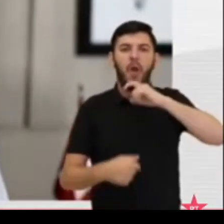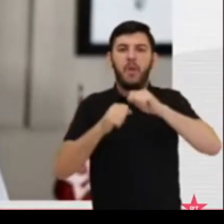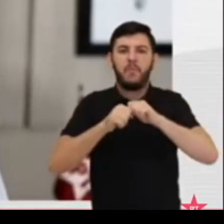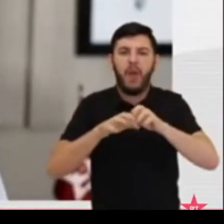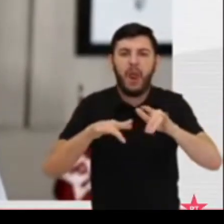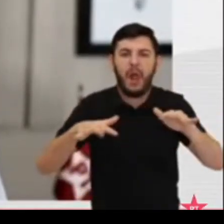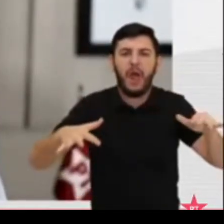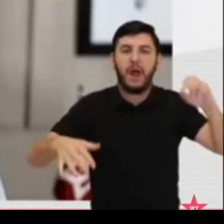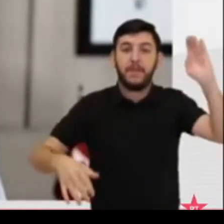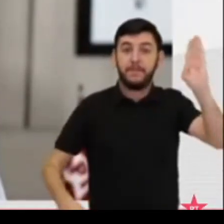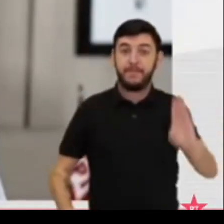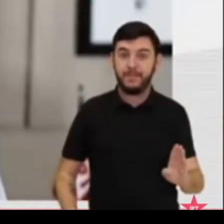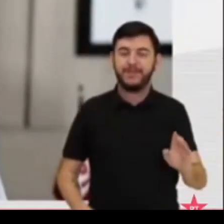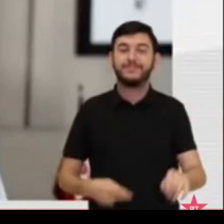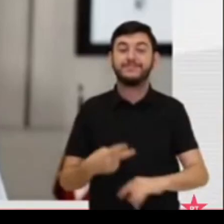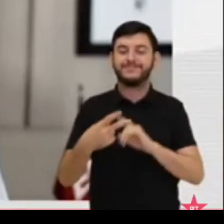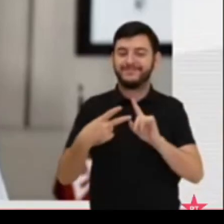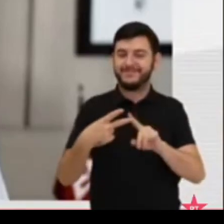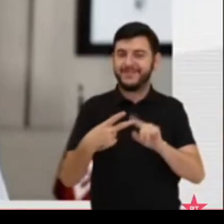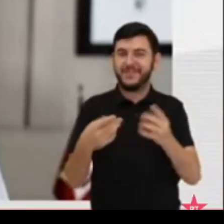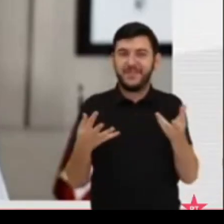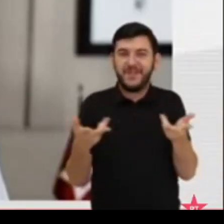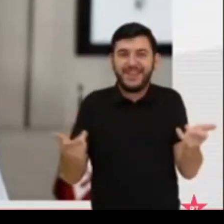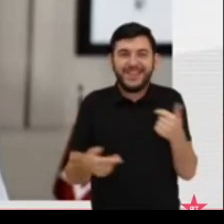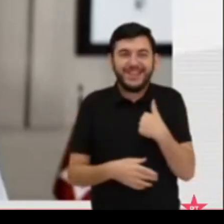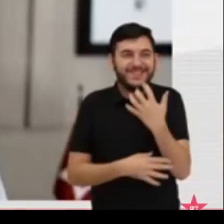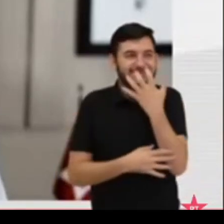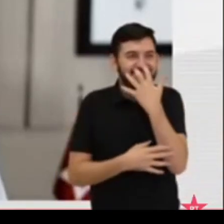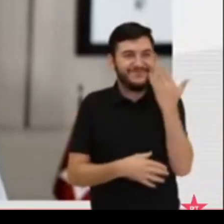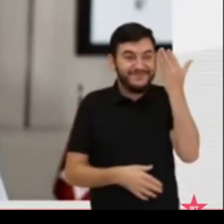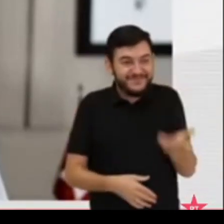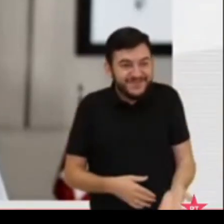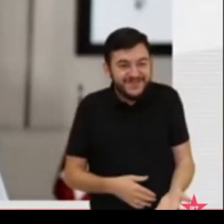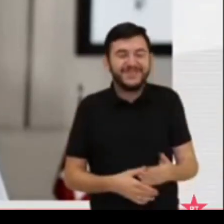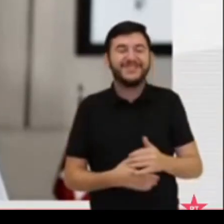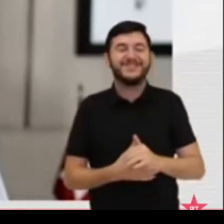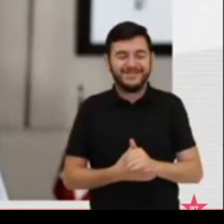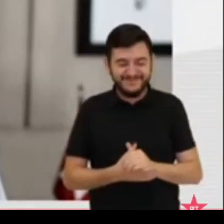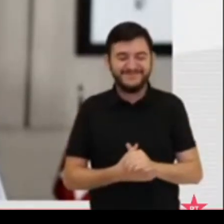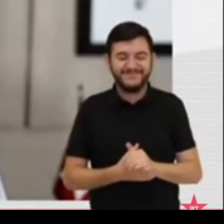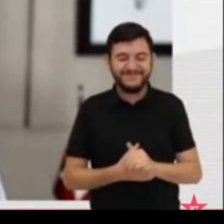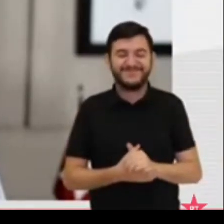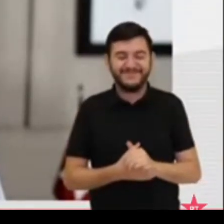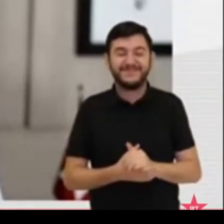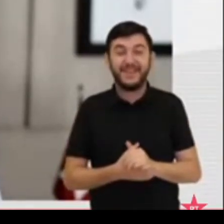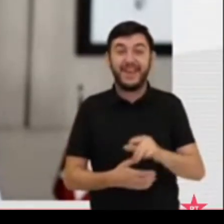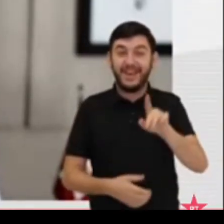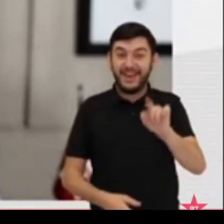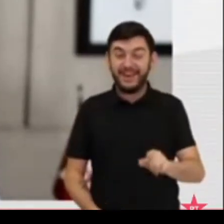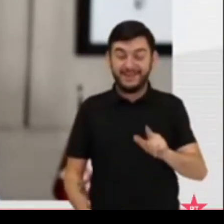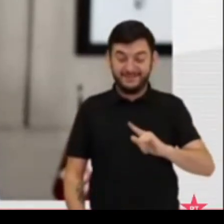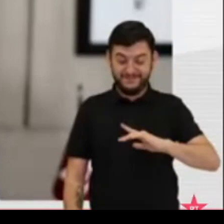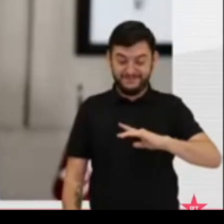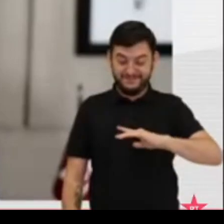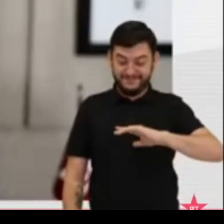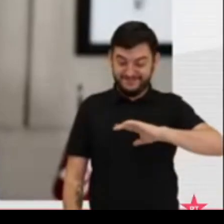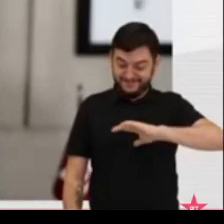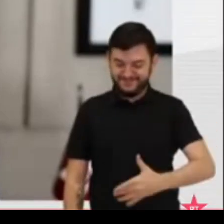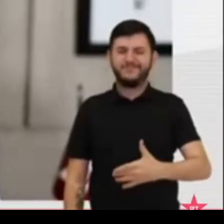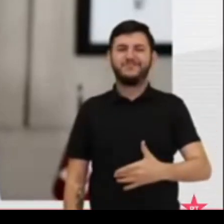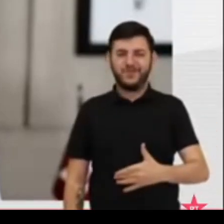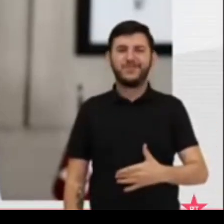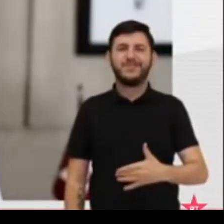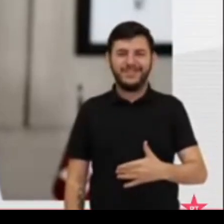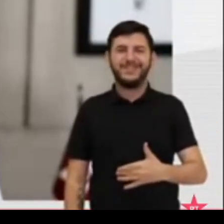grande qualidade que eu admiro em você, companheiro, é a sua coragem. já faz